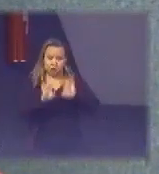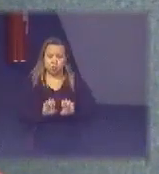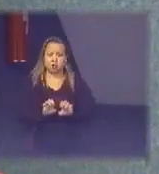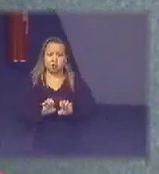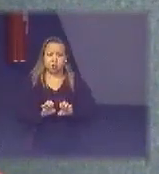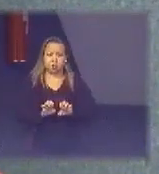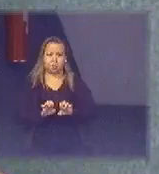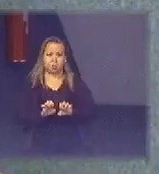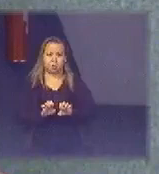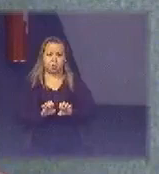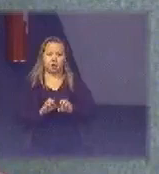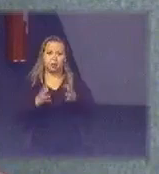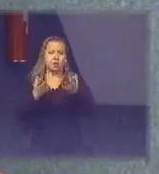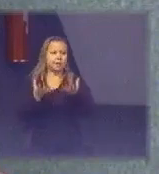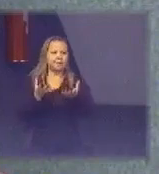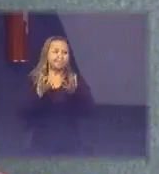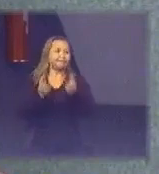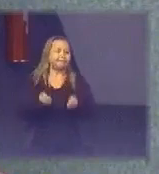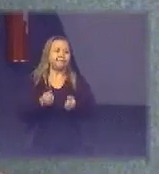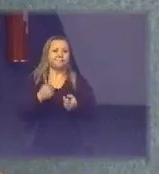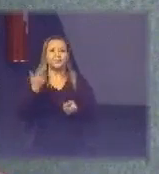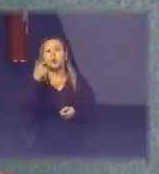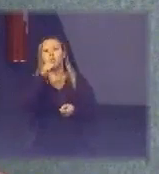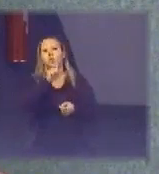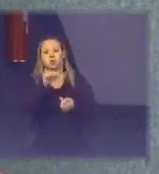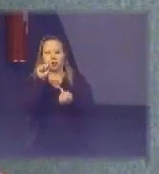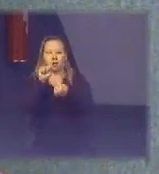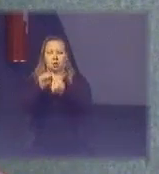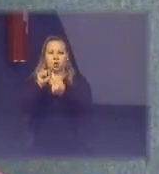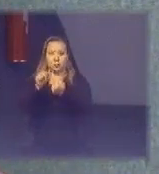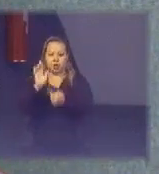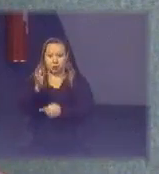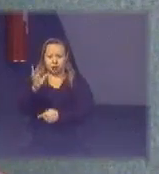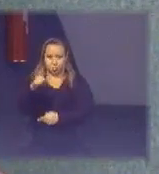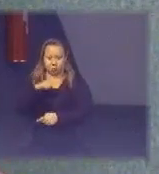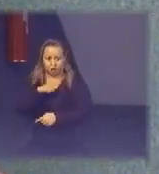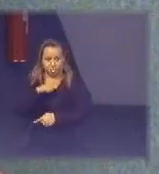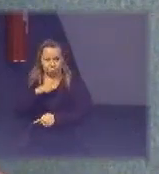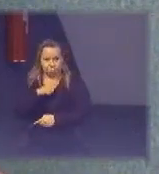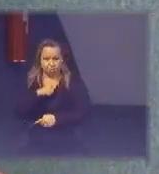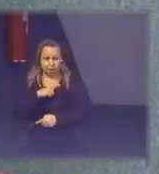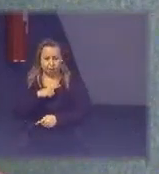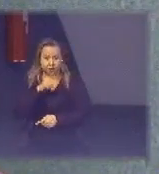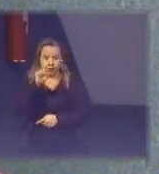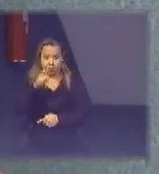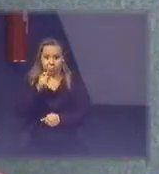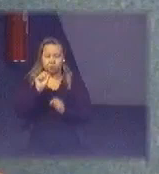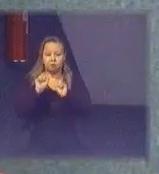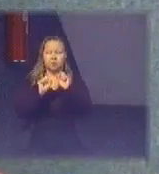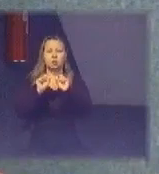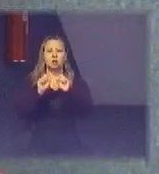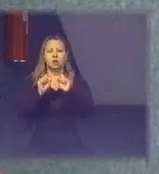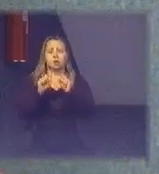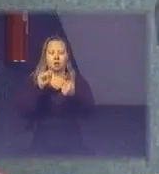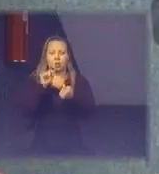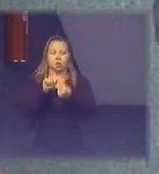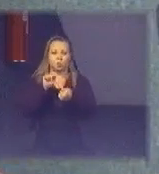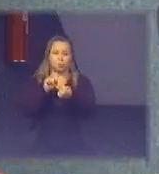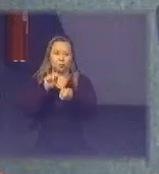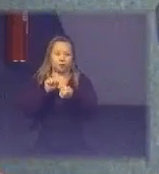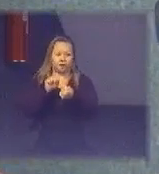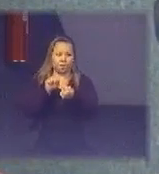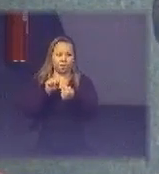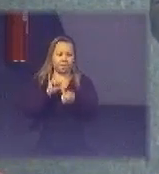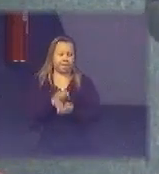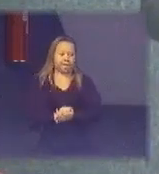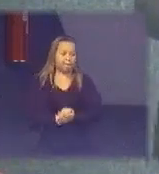atender as metas que a gente tem que serão definidas no nosso acordo depois eu